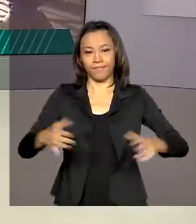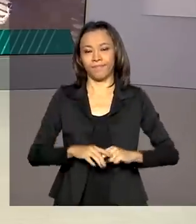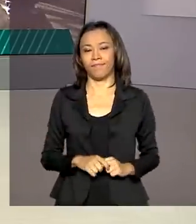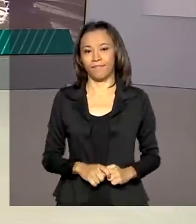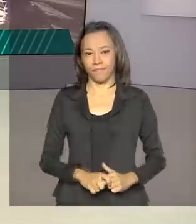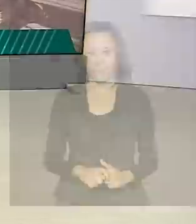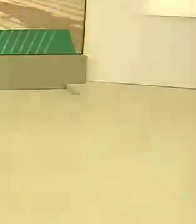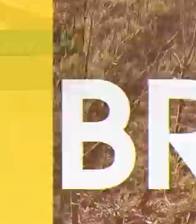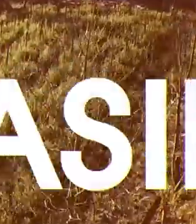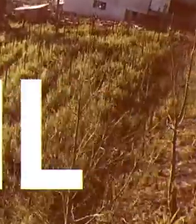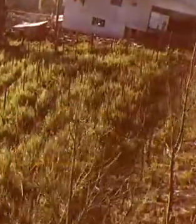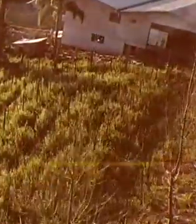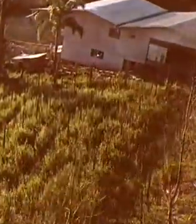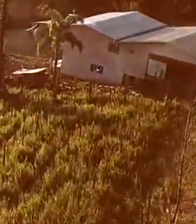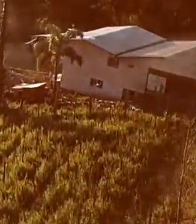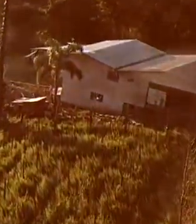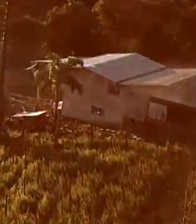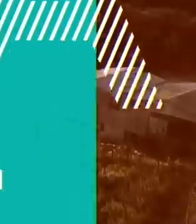está no ar.